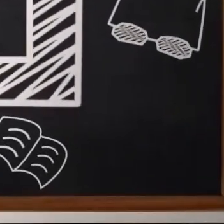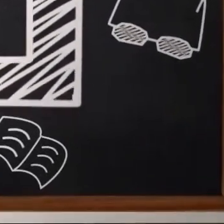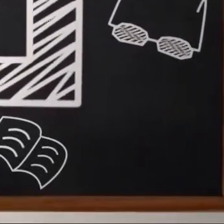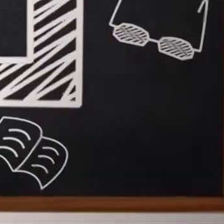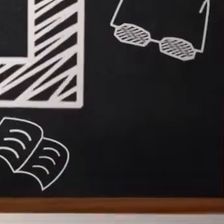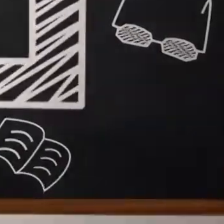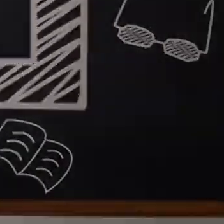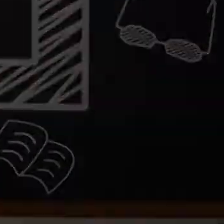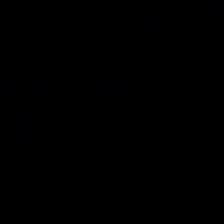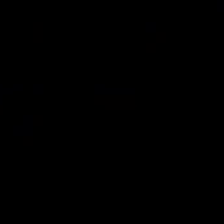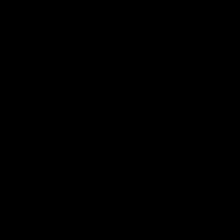Legendas ANDERSON Legenda Zanotto